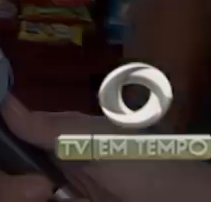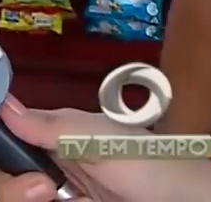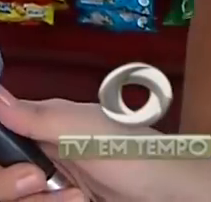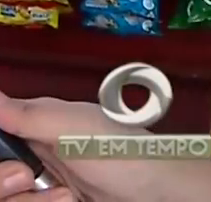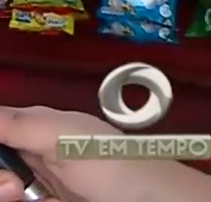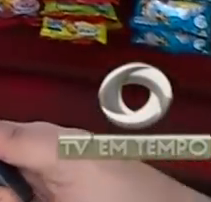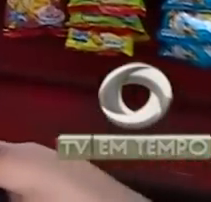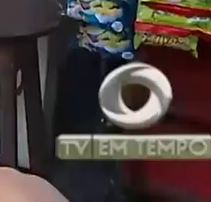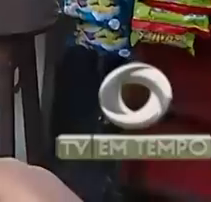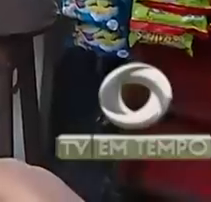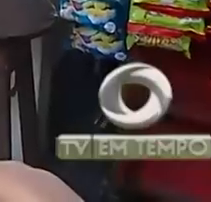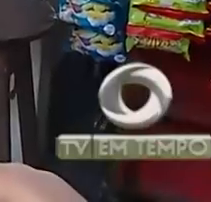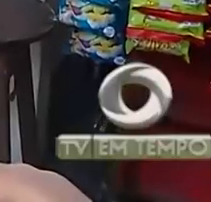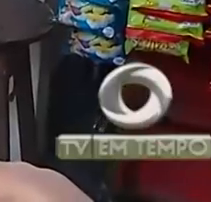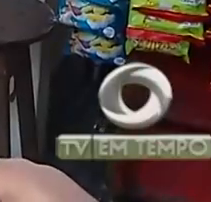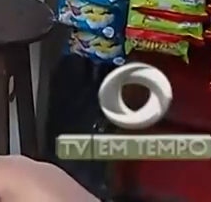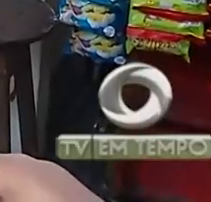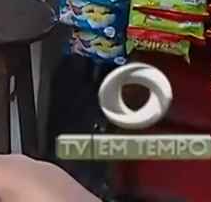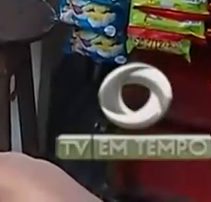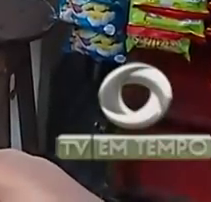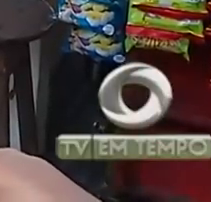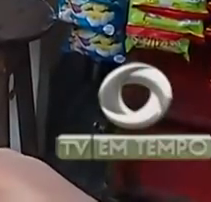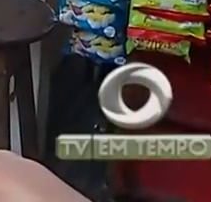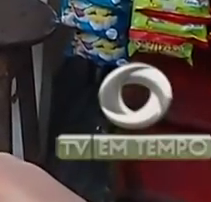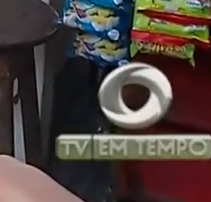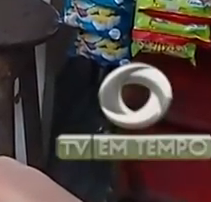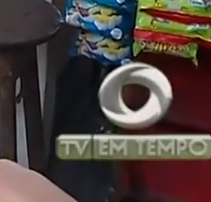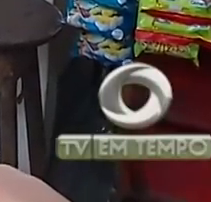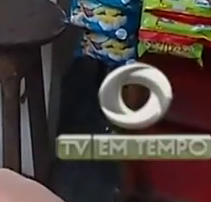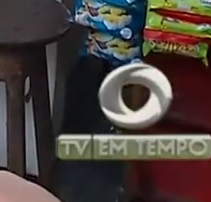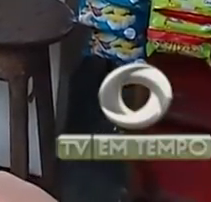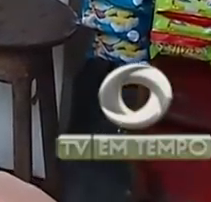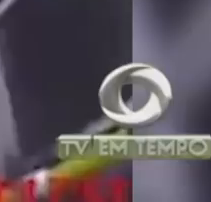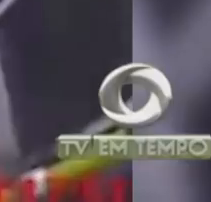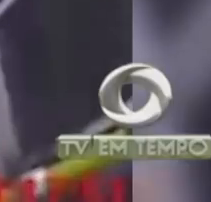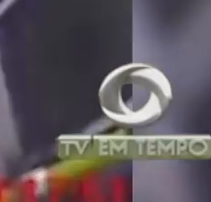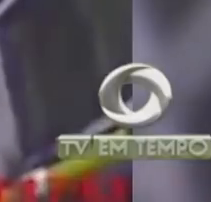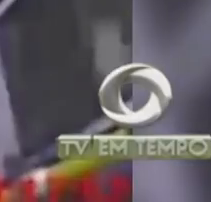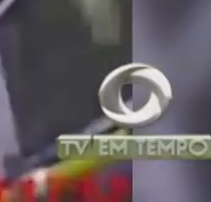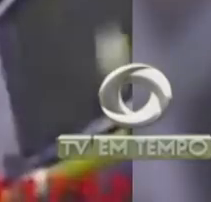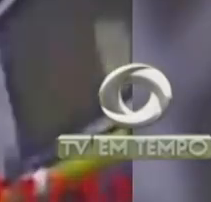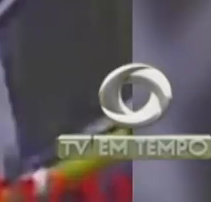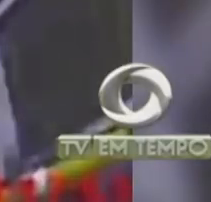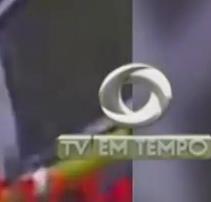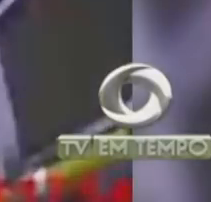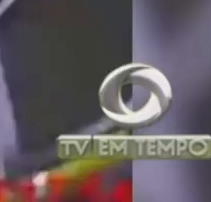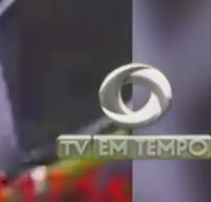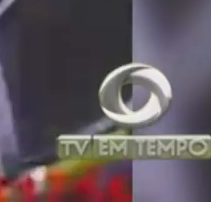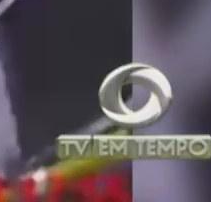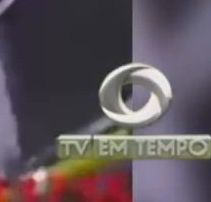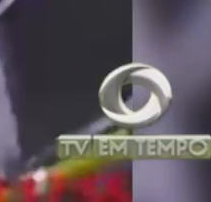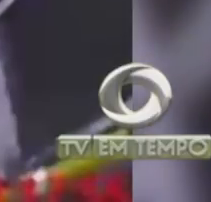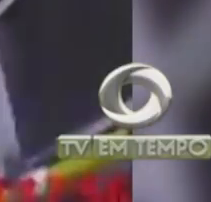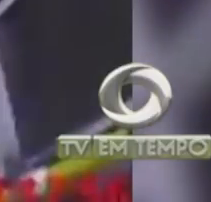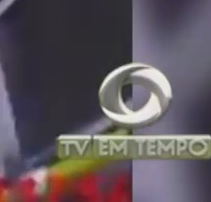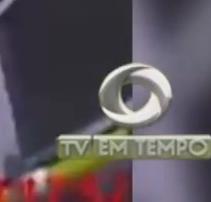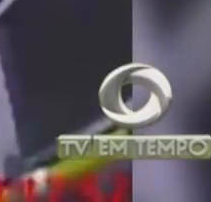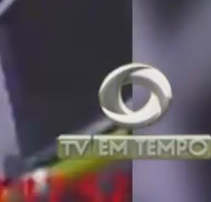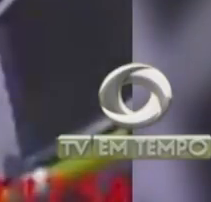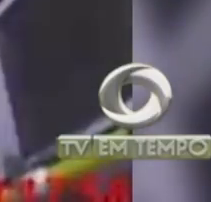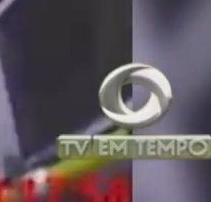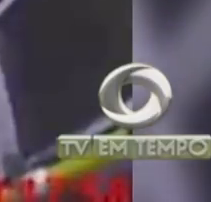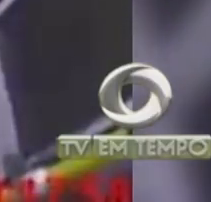Acabei de ser assaltado. É complicado, né? A gente trabalhar, depois vir um bandido desse e levar.